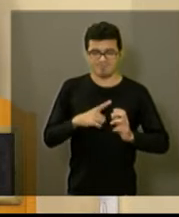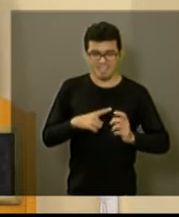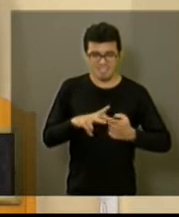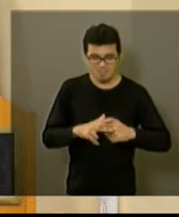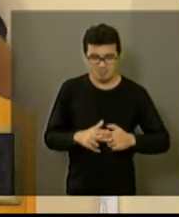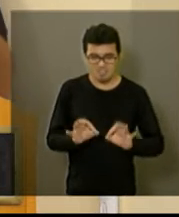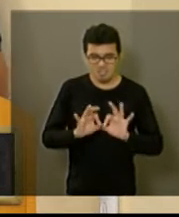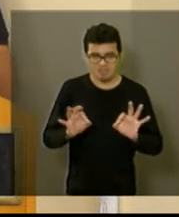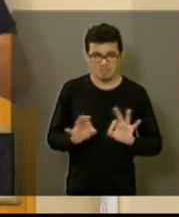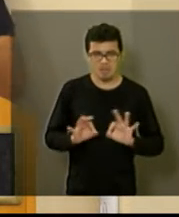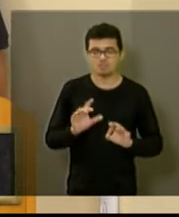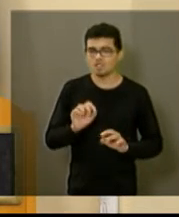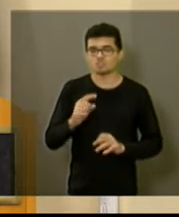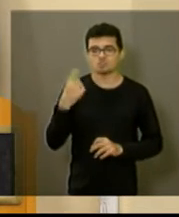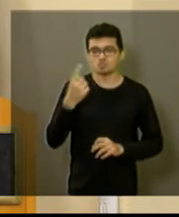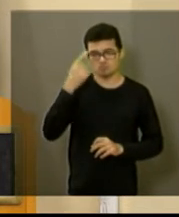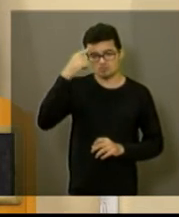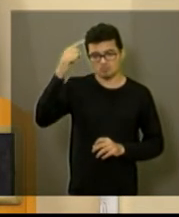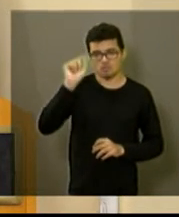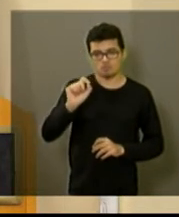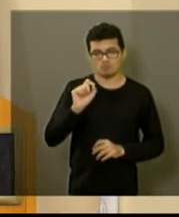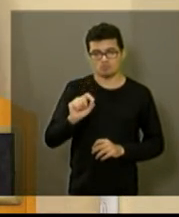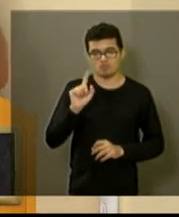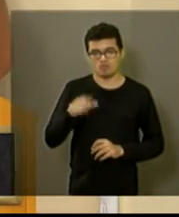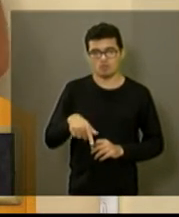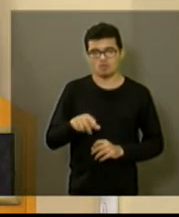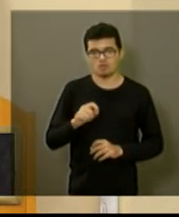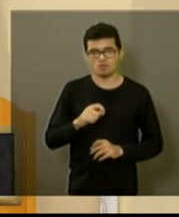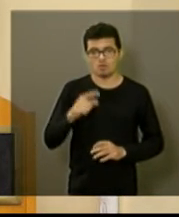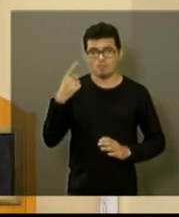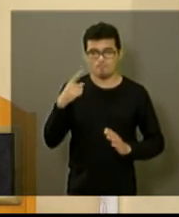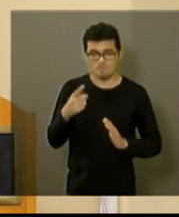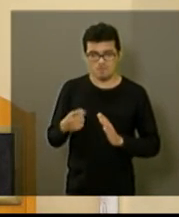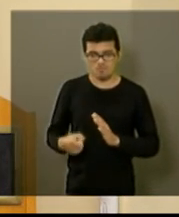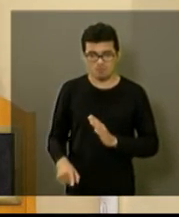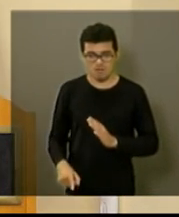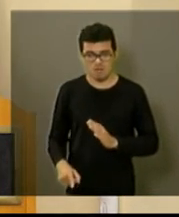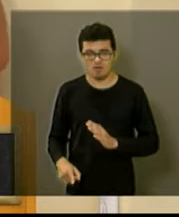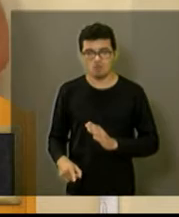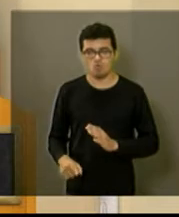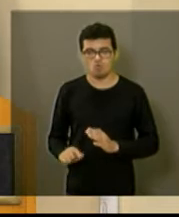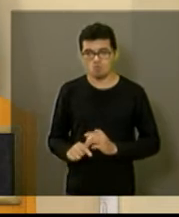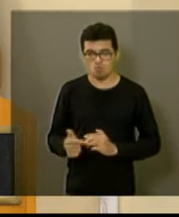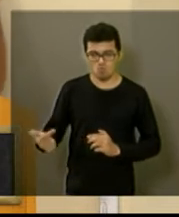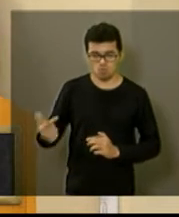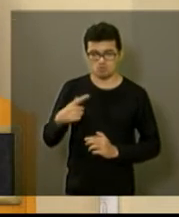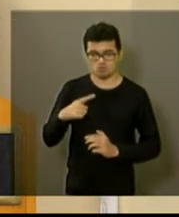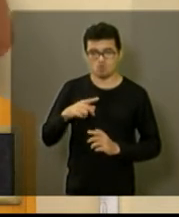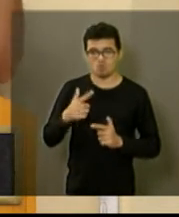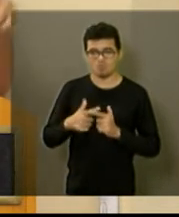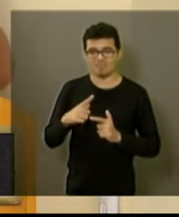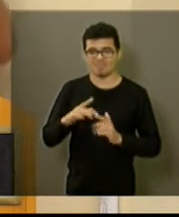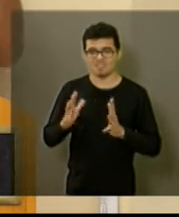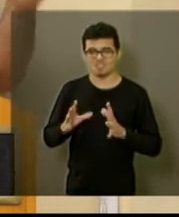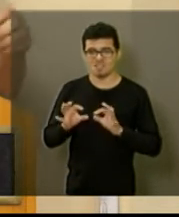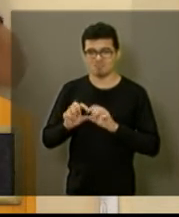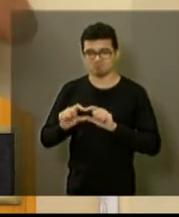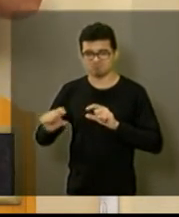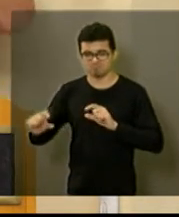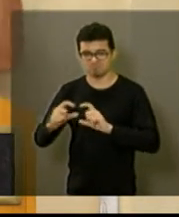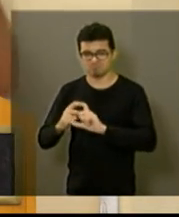qual que é a ideia pelo menos a ideia preliminar da engenharia nossa é perfurar outro Poço lá porque lá já tem todas as interligações